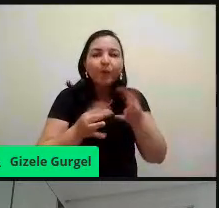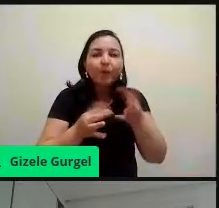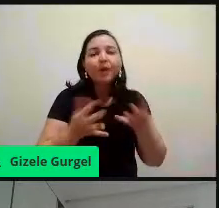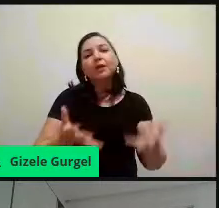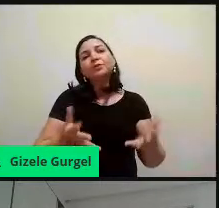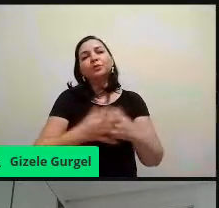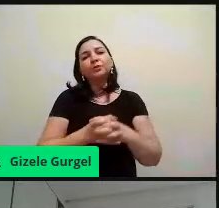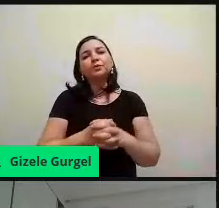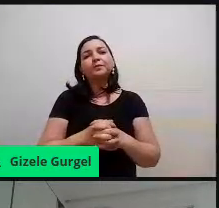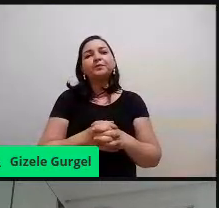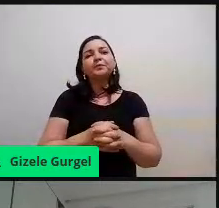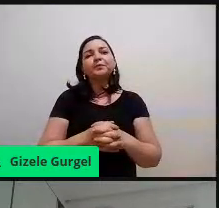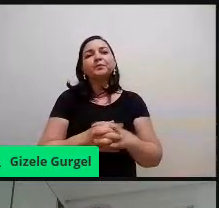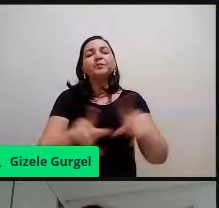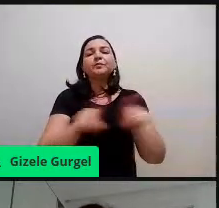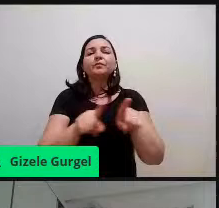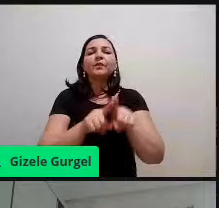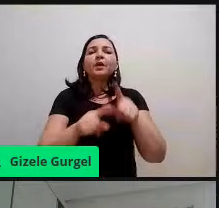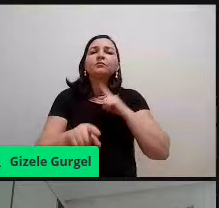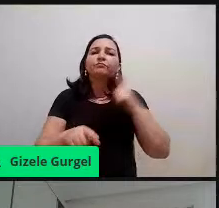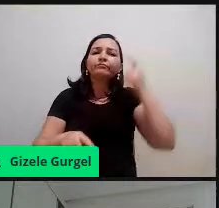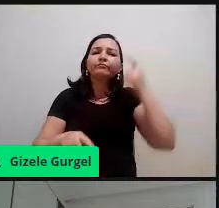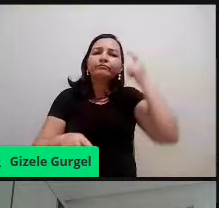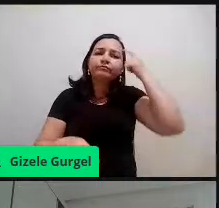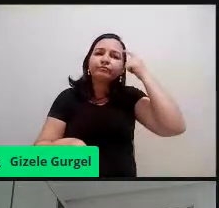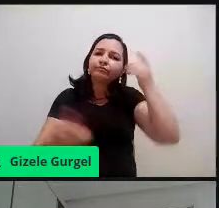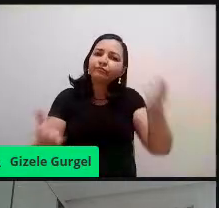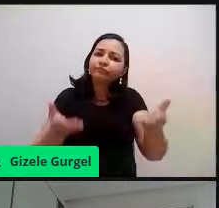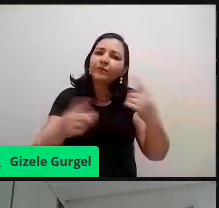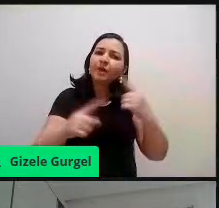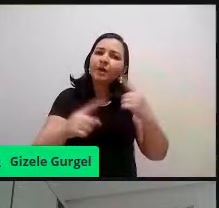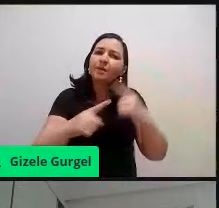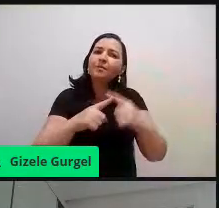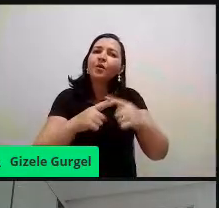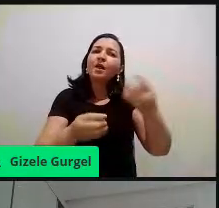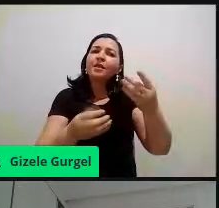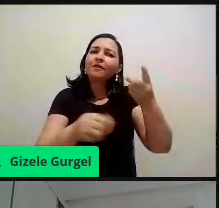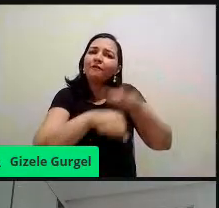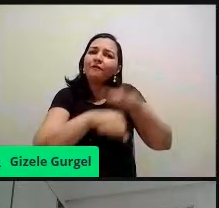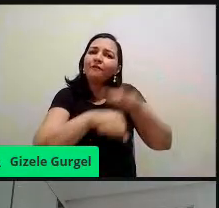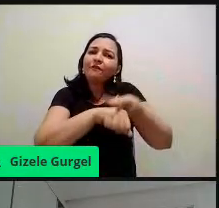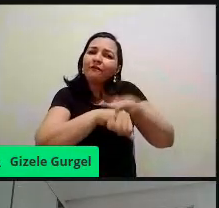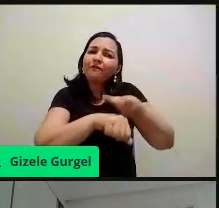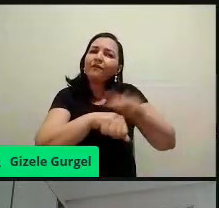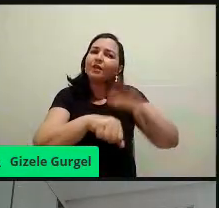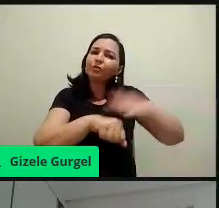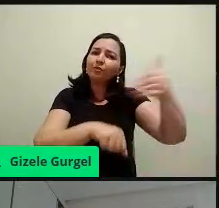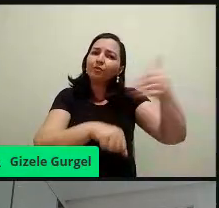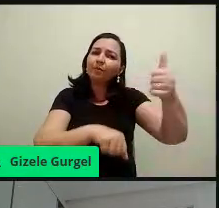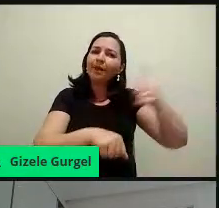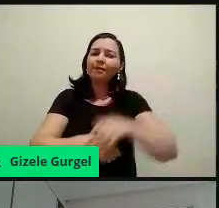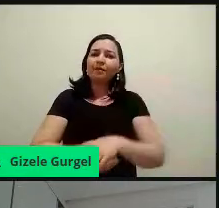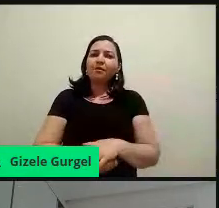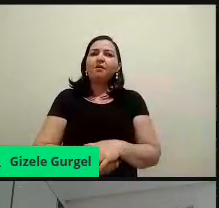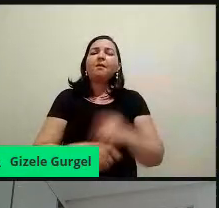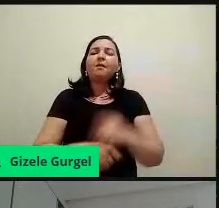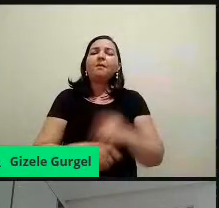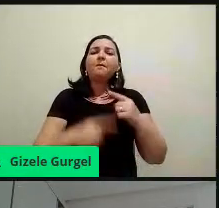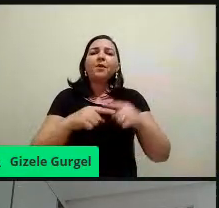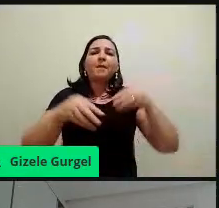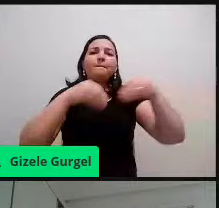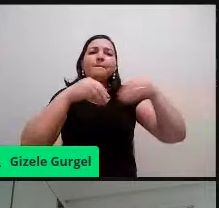e tentar sensibilizar eles, porque eles não utilizam de vidro, porque eles não utilizam plástico, é,